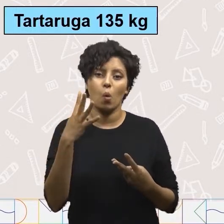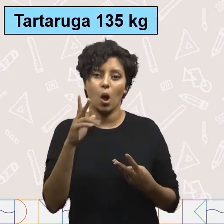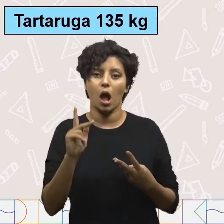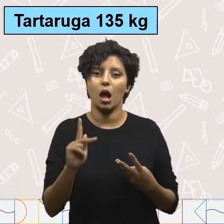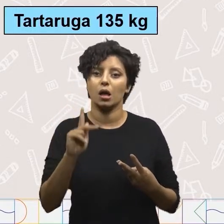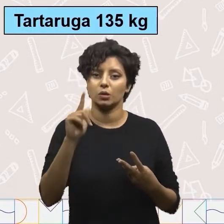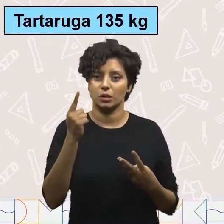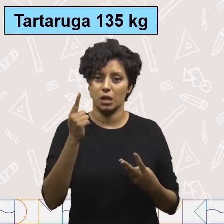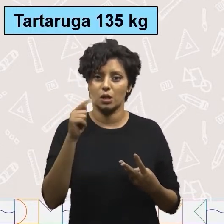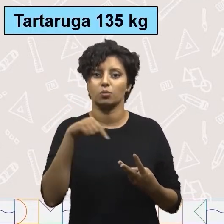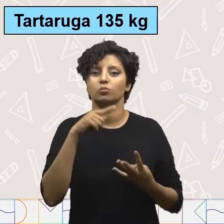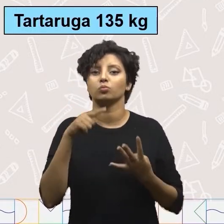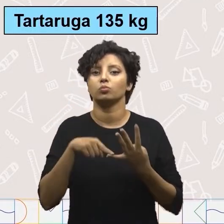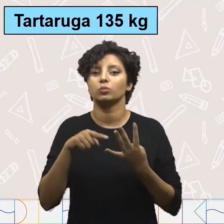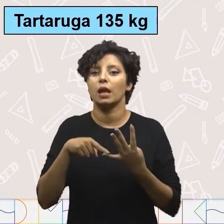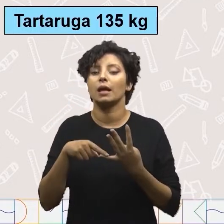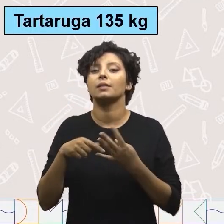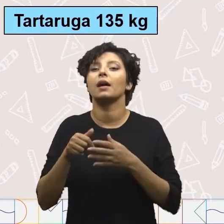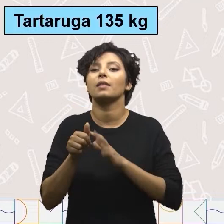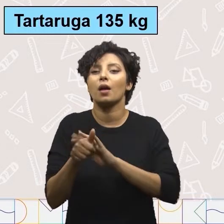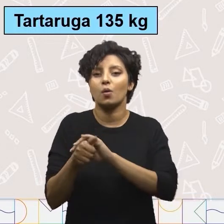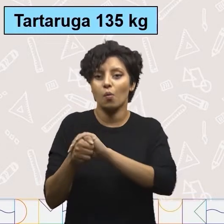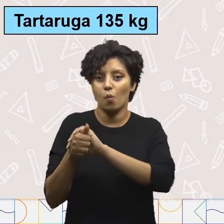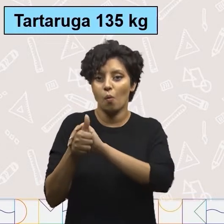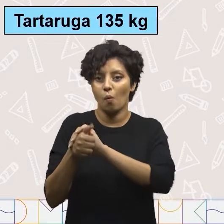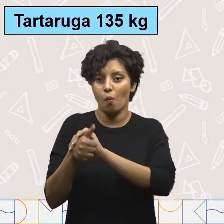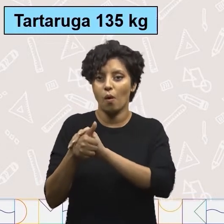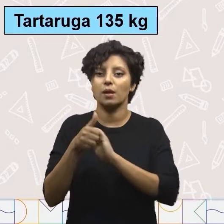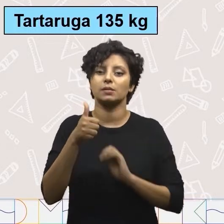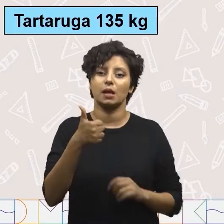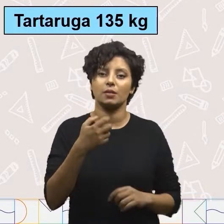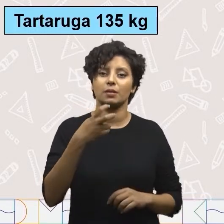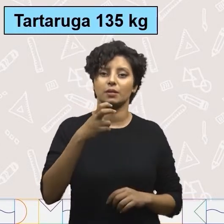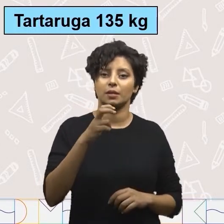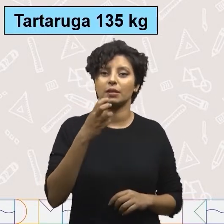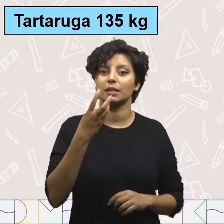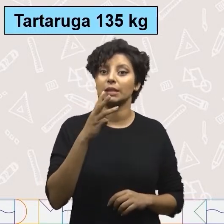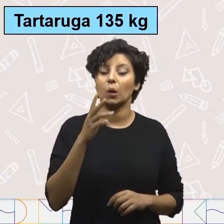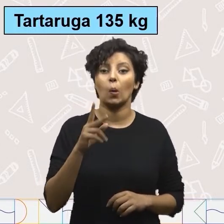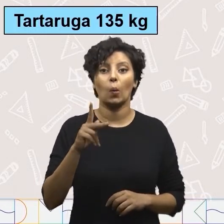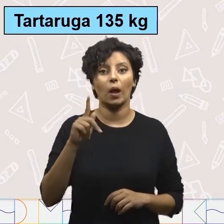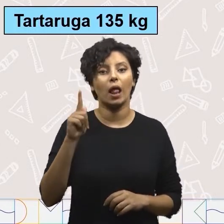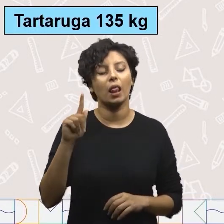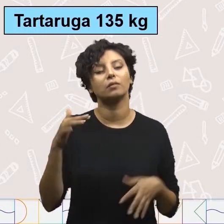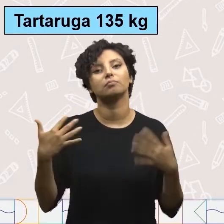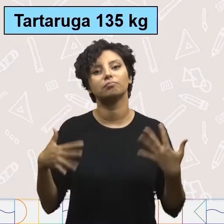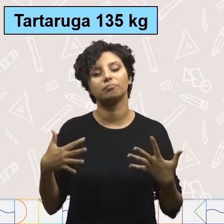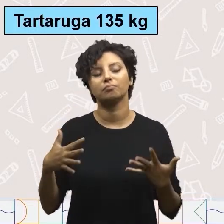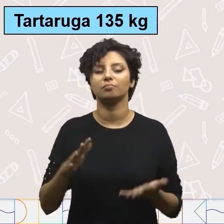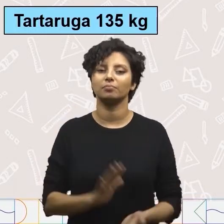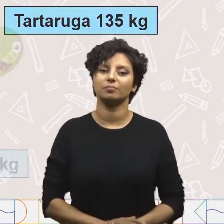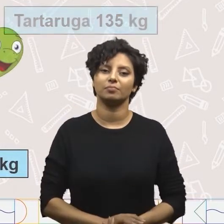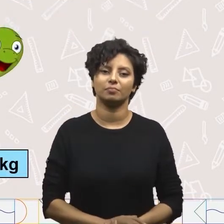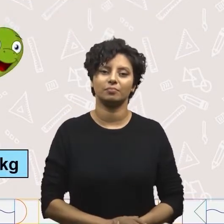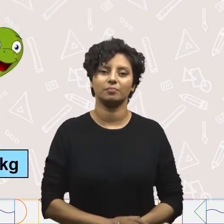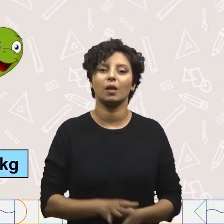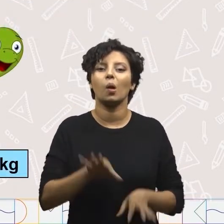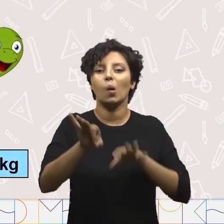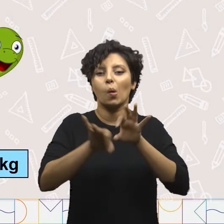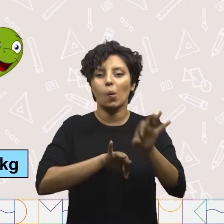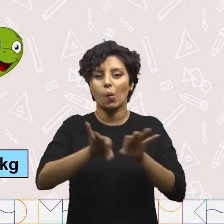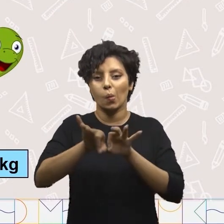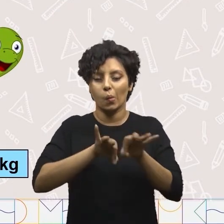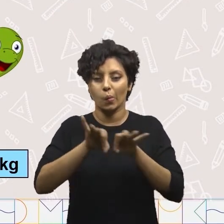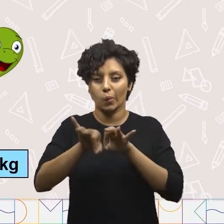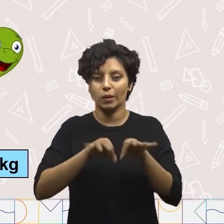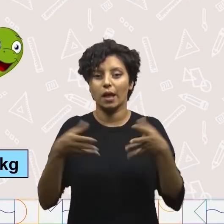pesa 4 quilos. E a tartaruga pesa 135 quilos. Agora